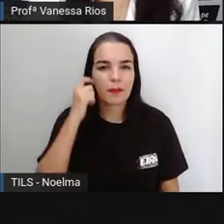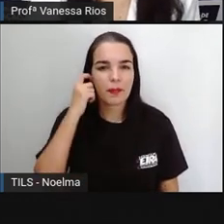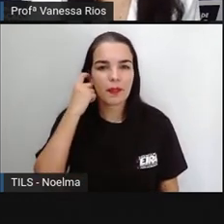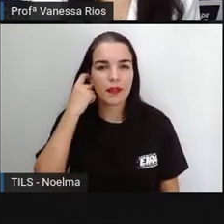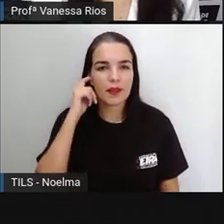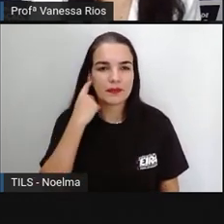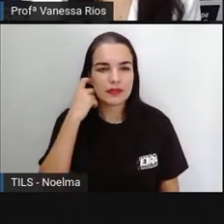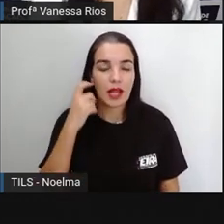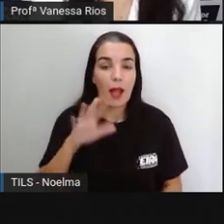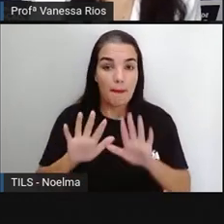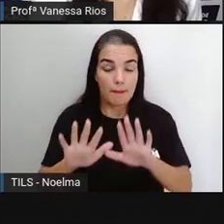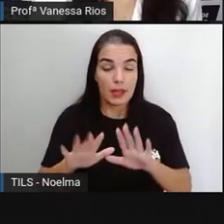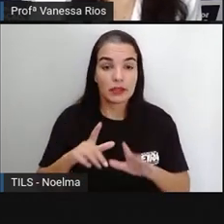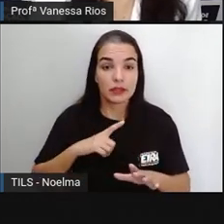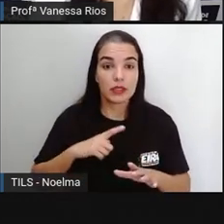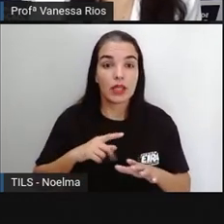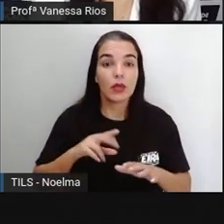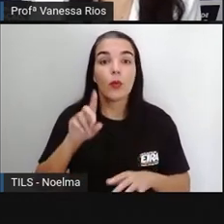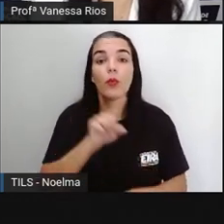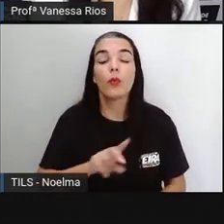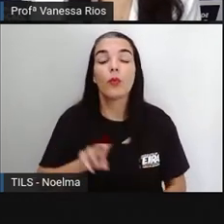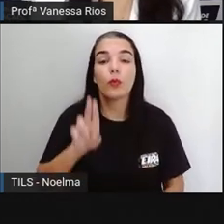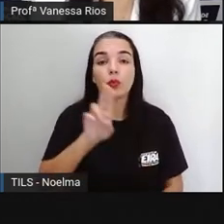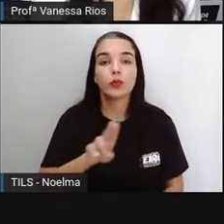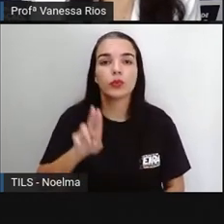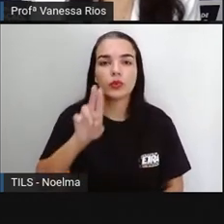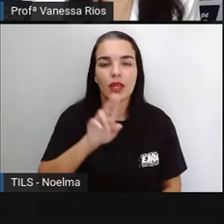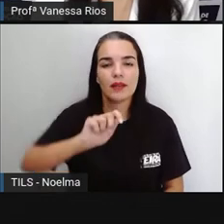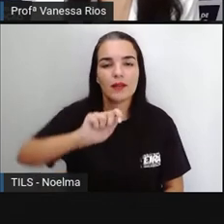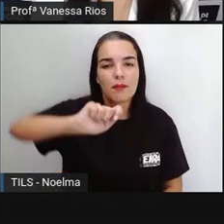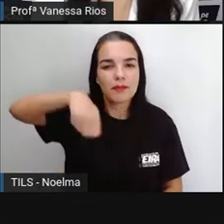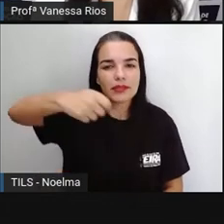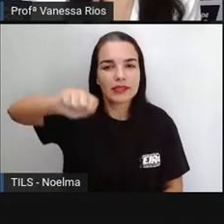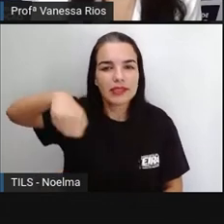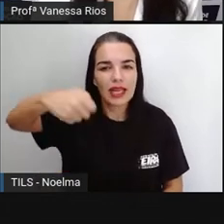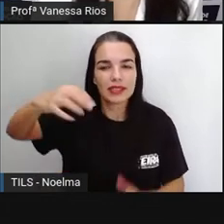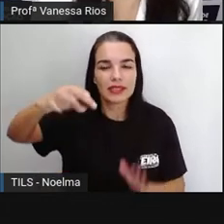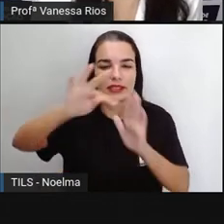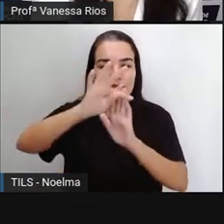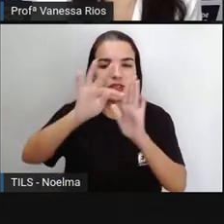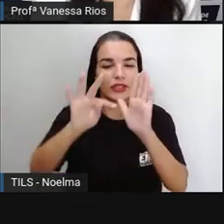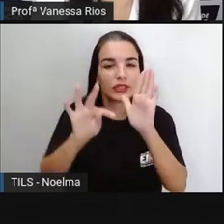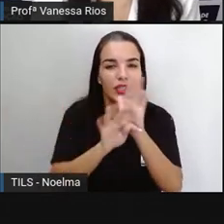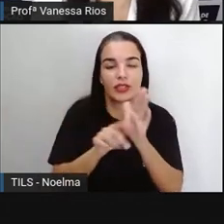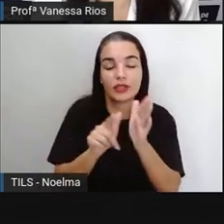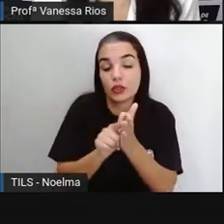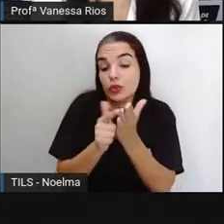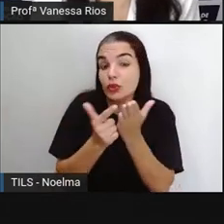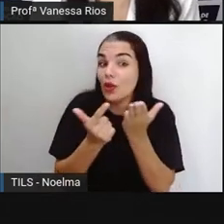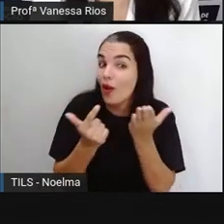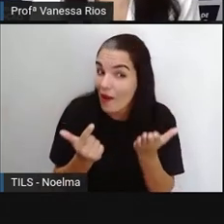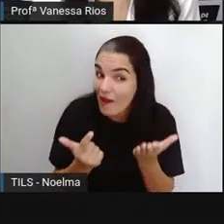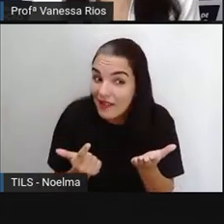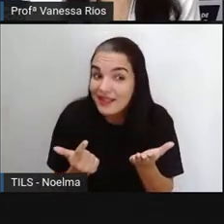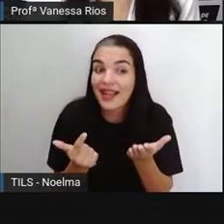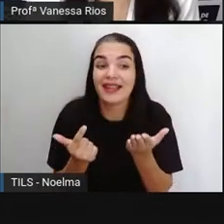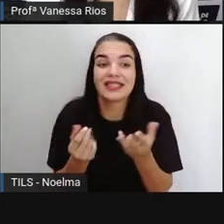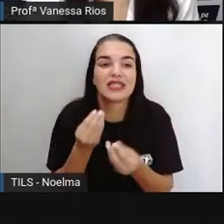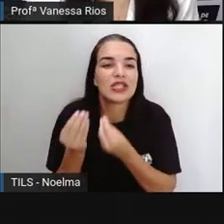Mas aí a gente está falando dos sinais, né? De pontuação quando são apresentados nos textos